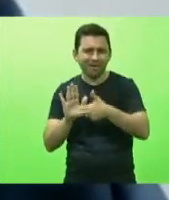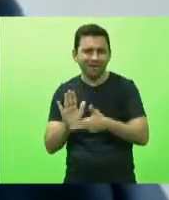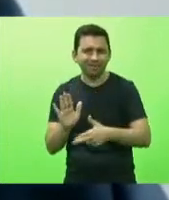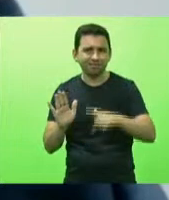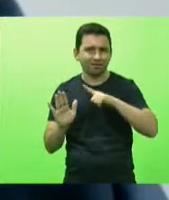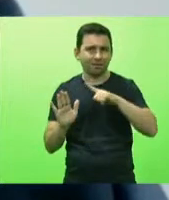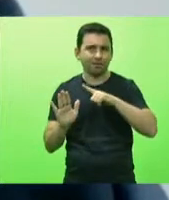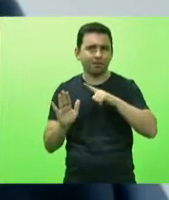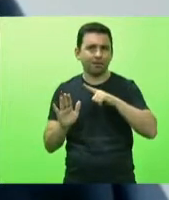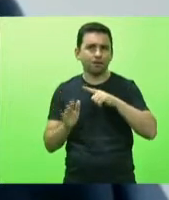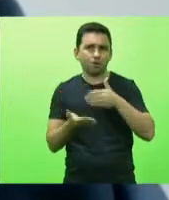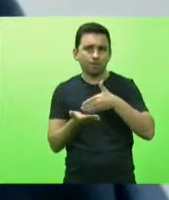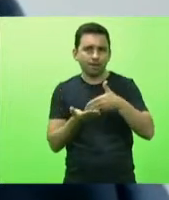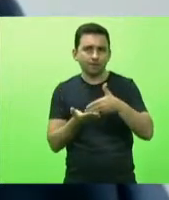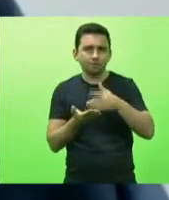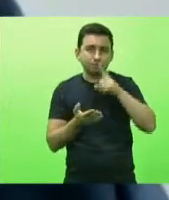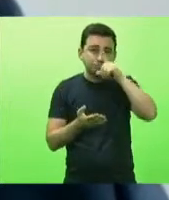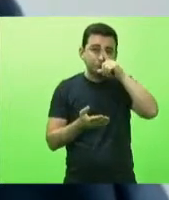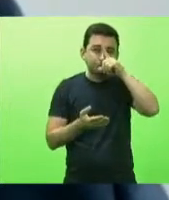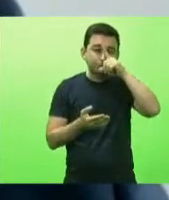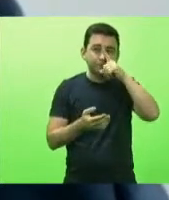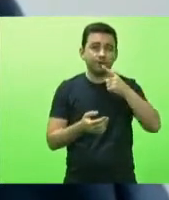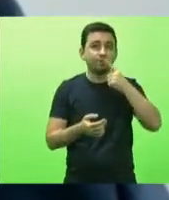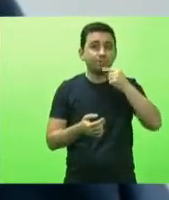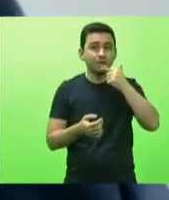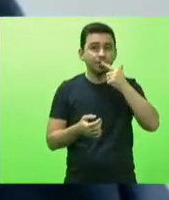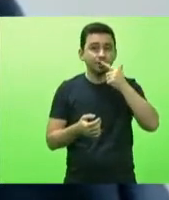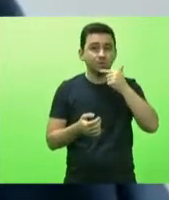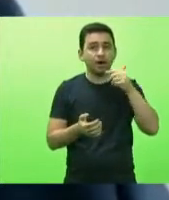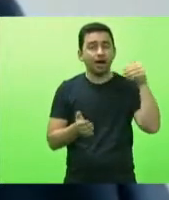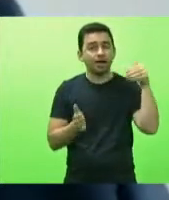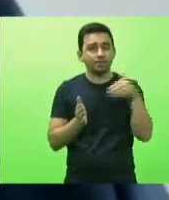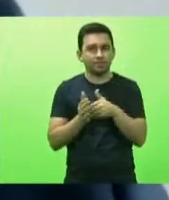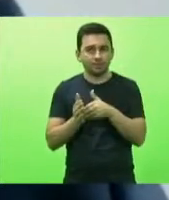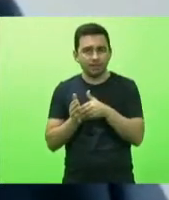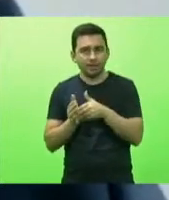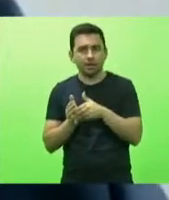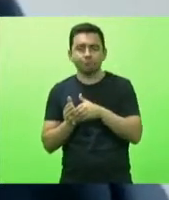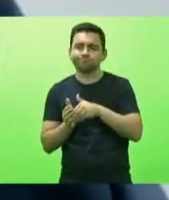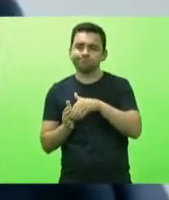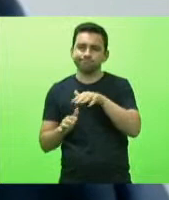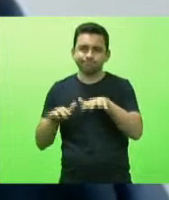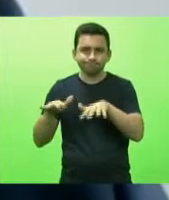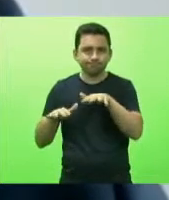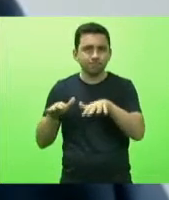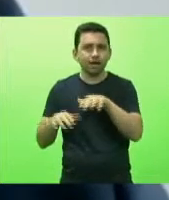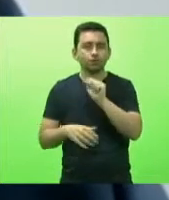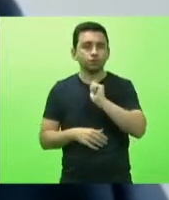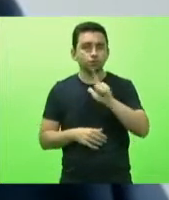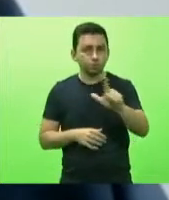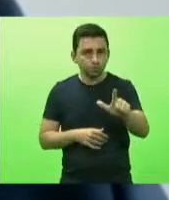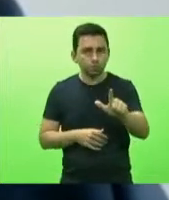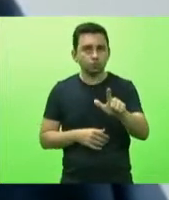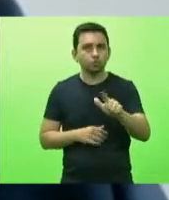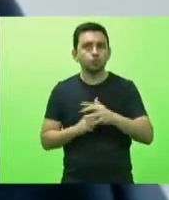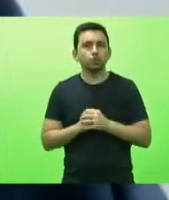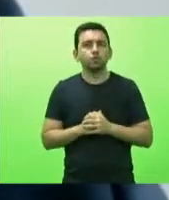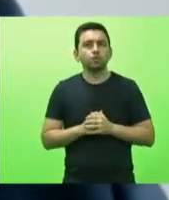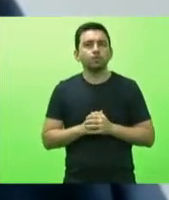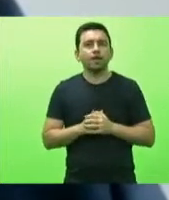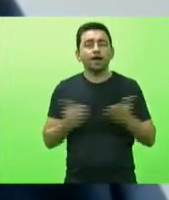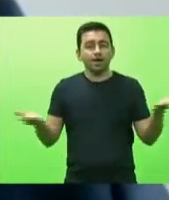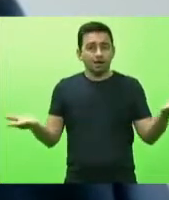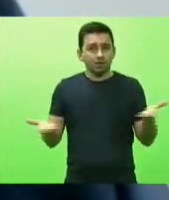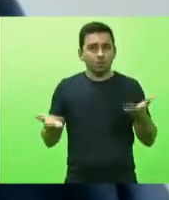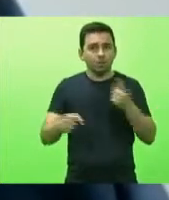a do risco gravíssimo vermelho até o risco moderado em azul o que acontece nesse momento é a necessidade